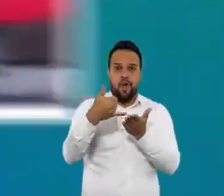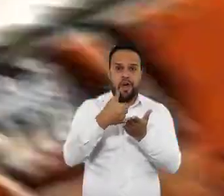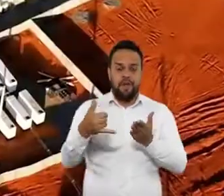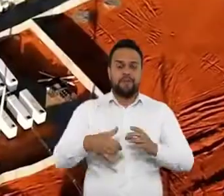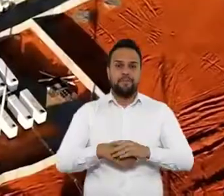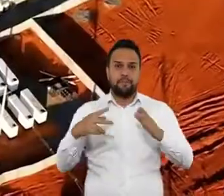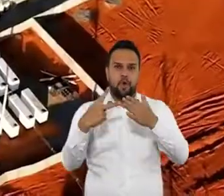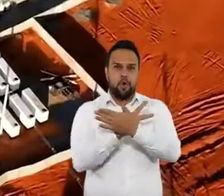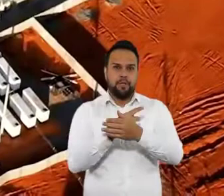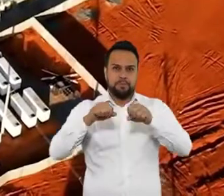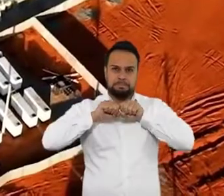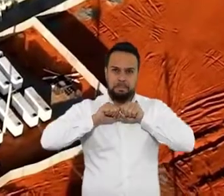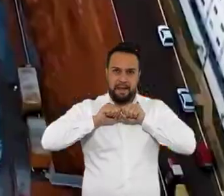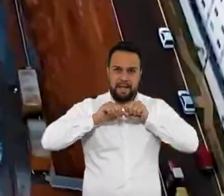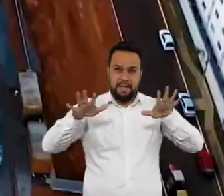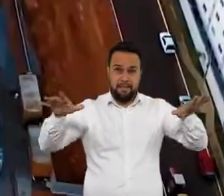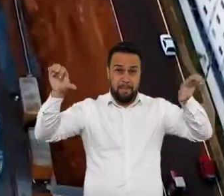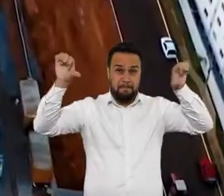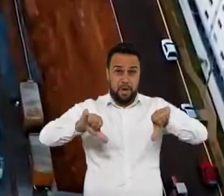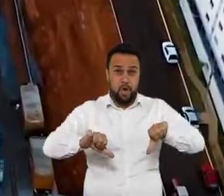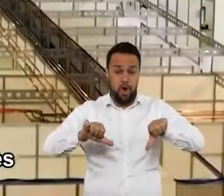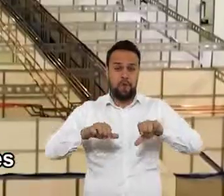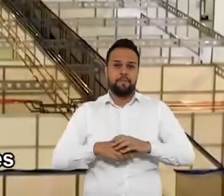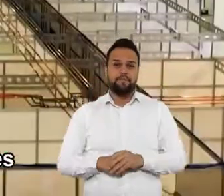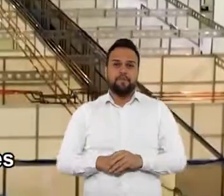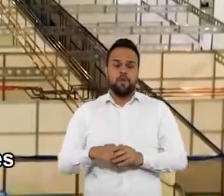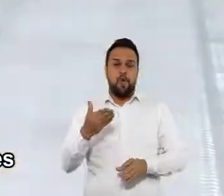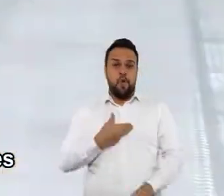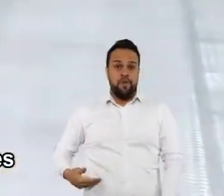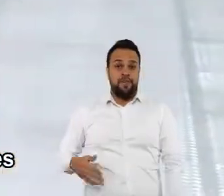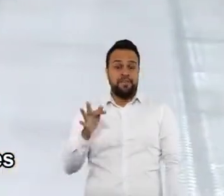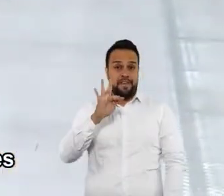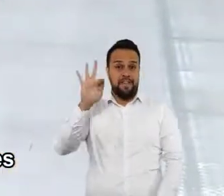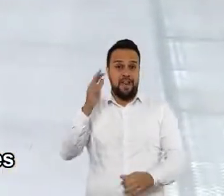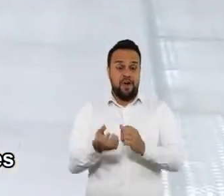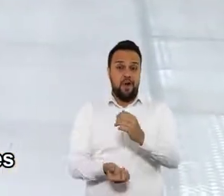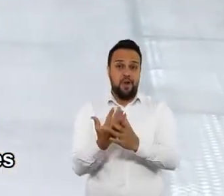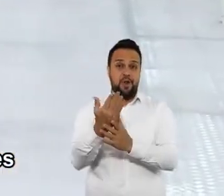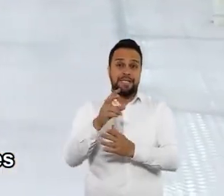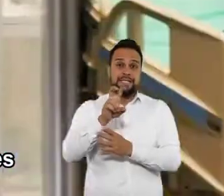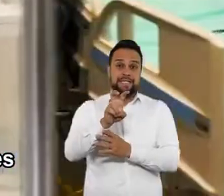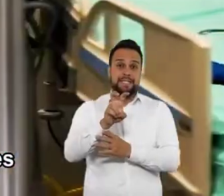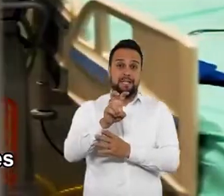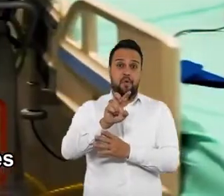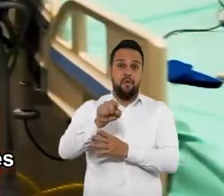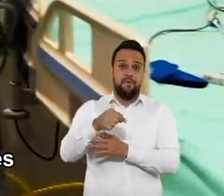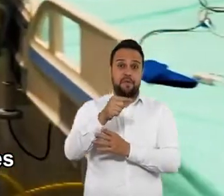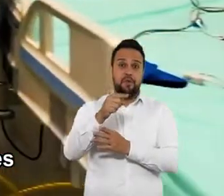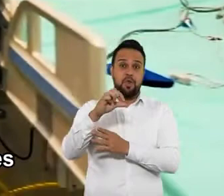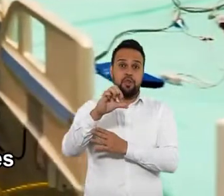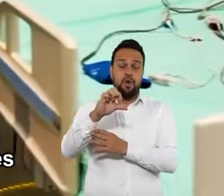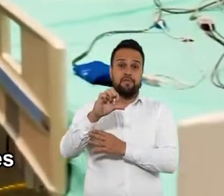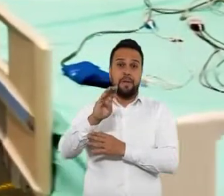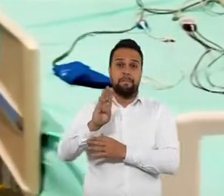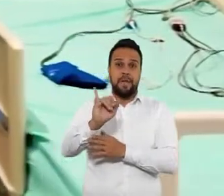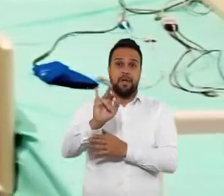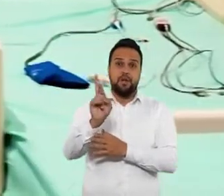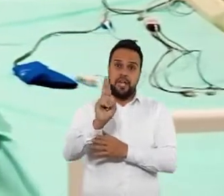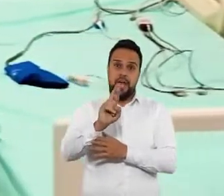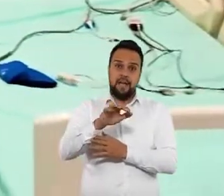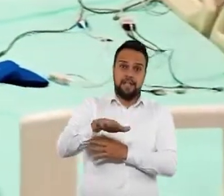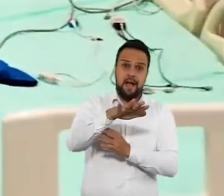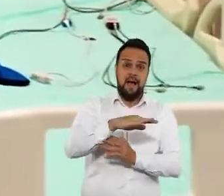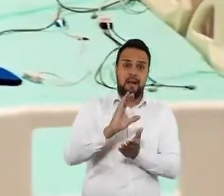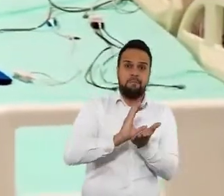cocaína. E durante a pior pandemia da história recente, o governo federal enviou mais de 5,9 bilhões de reais à